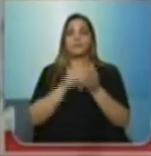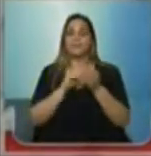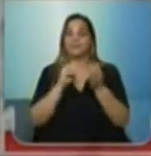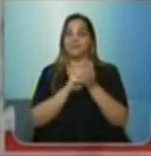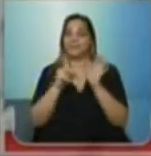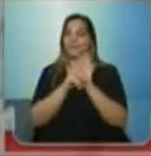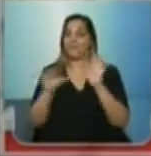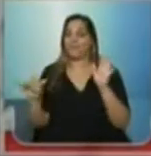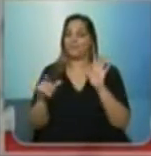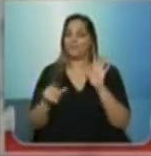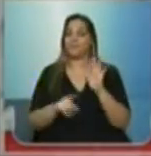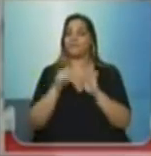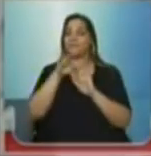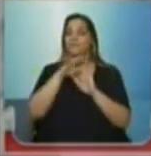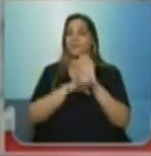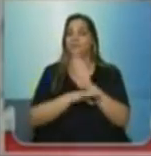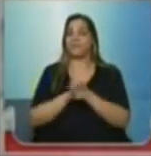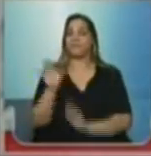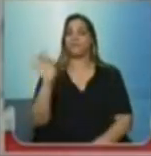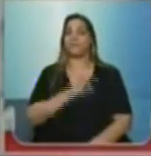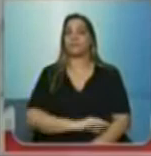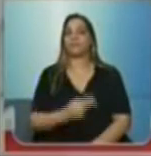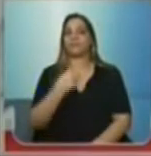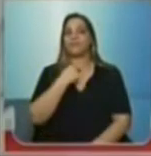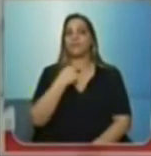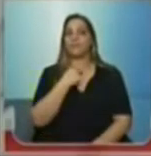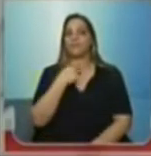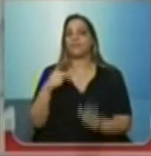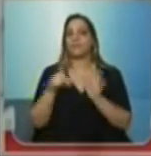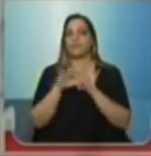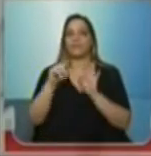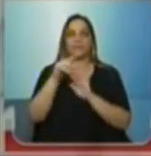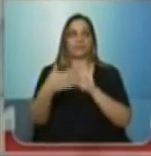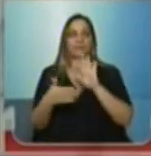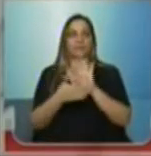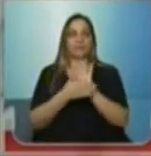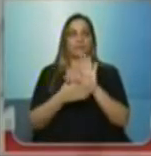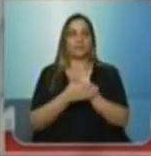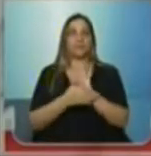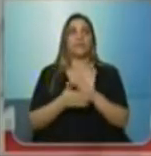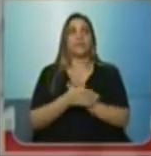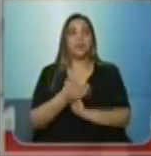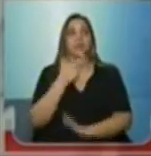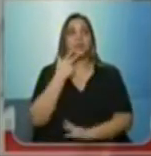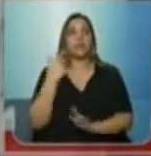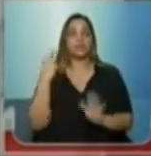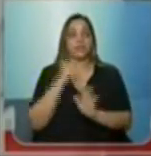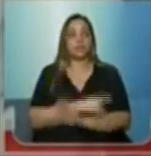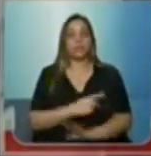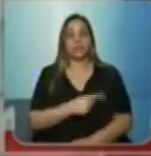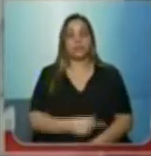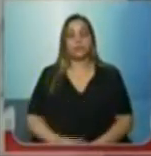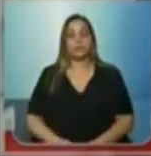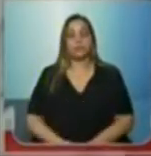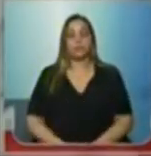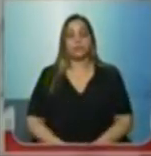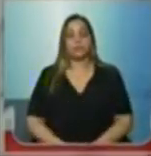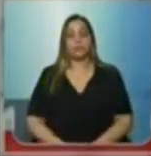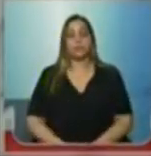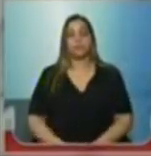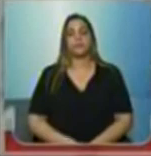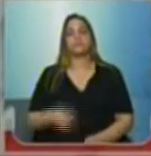inconstitucional redução de salários, um absurdo essa proposta do governo. Eu gostaria, senhor presidente, de